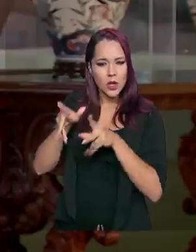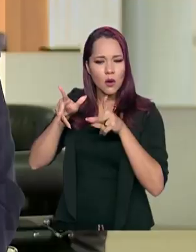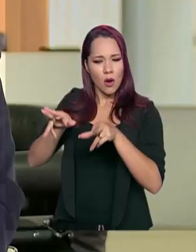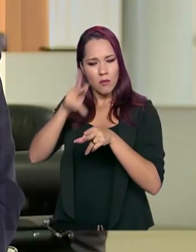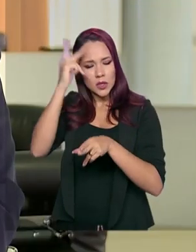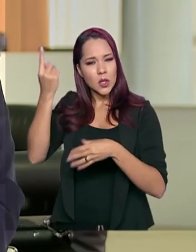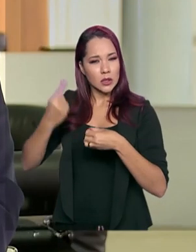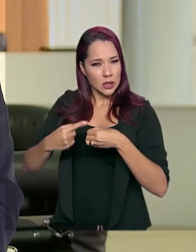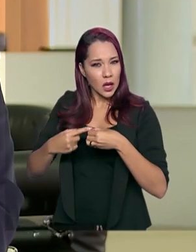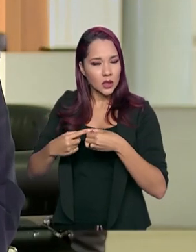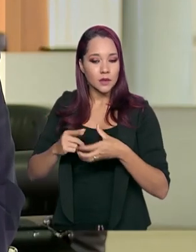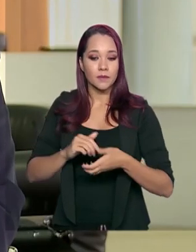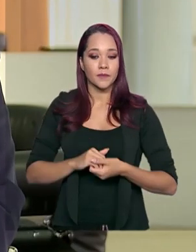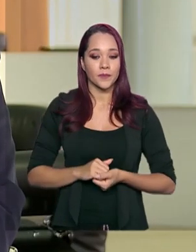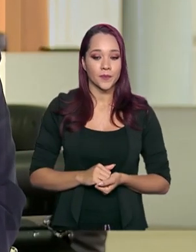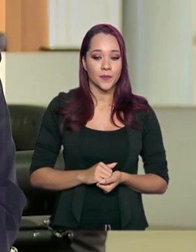cidade?